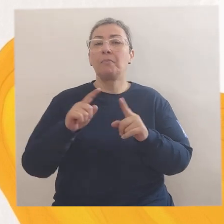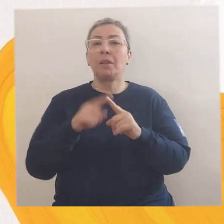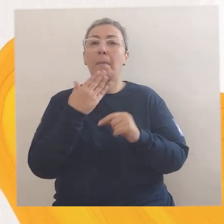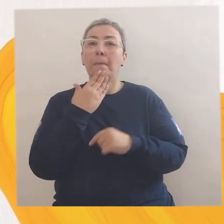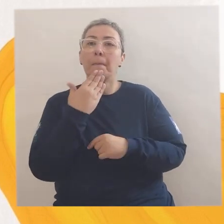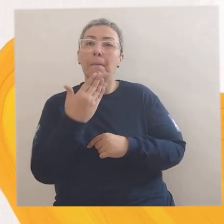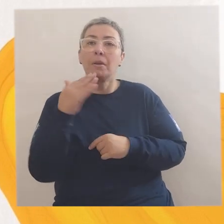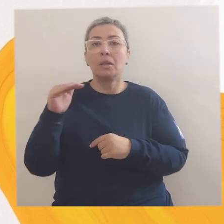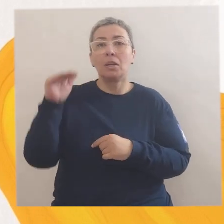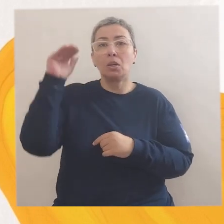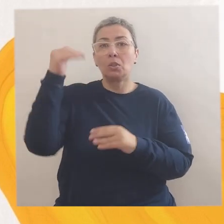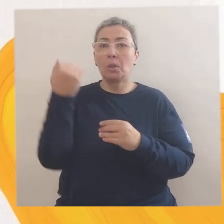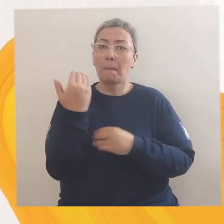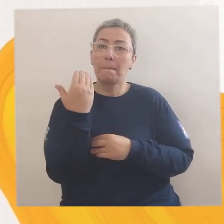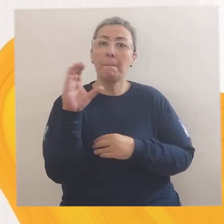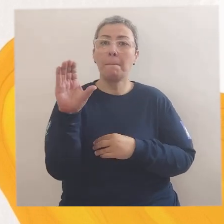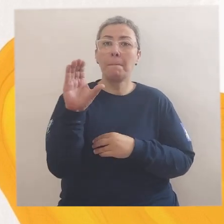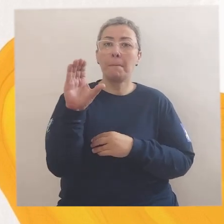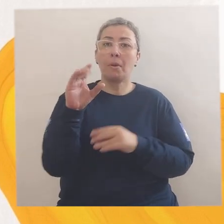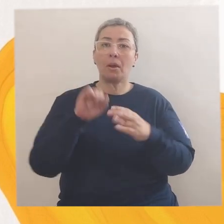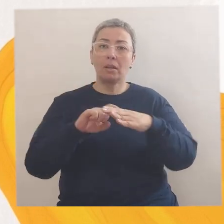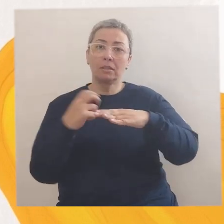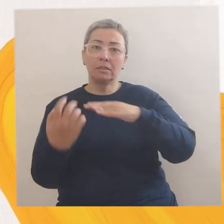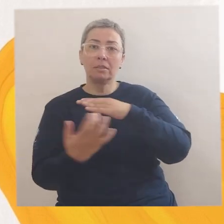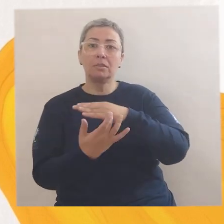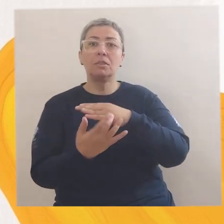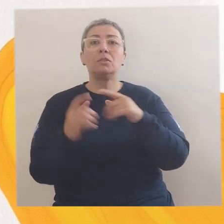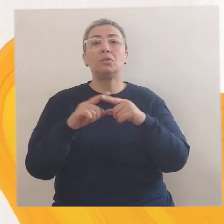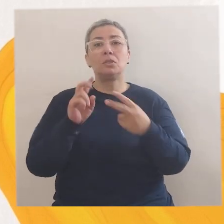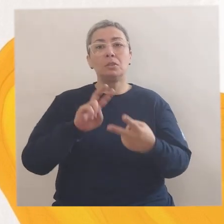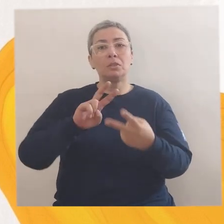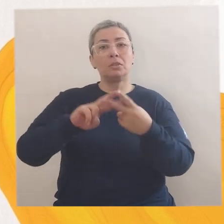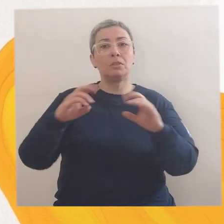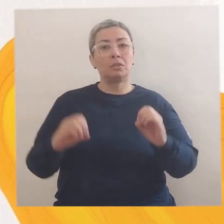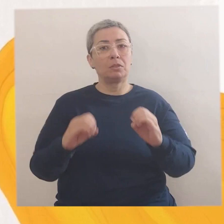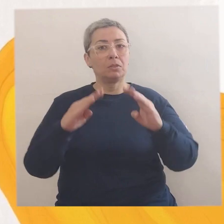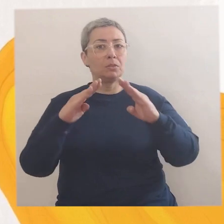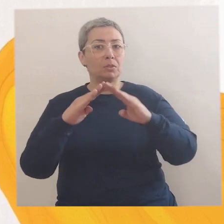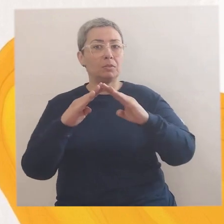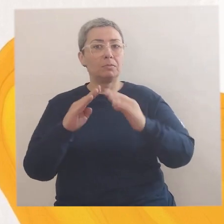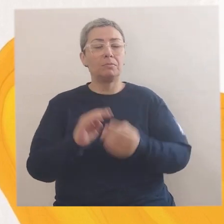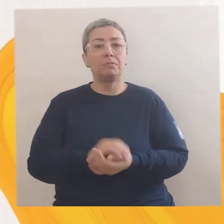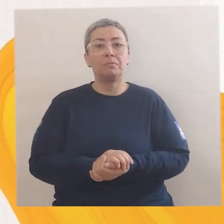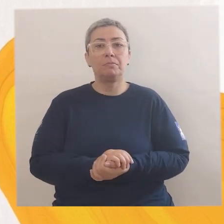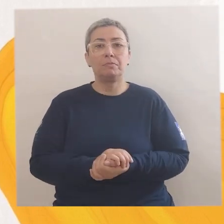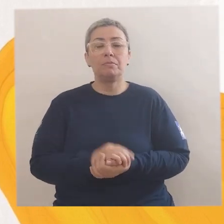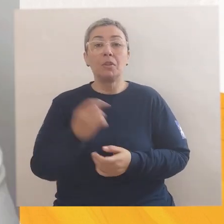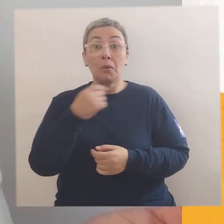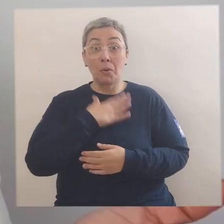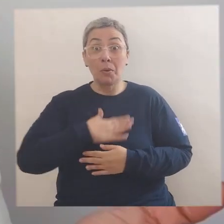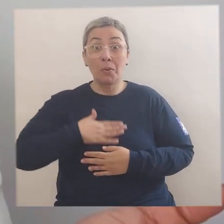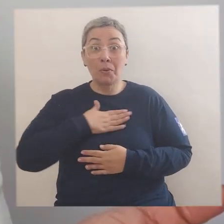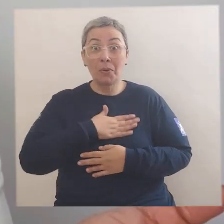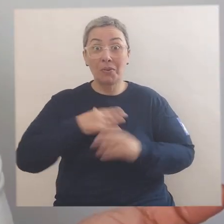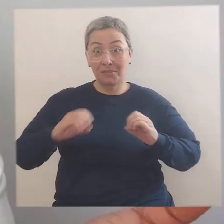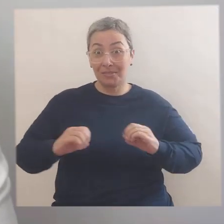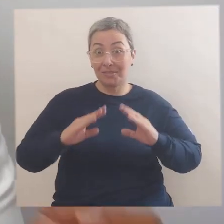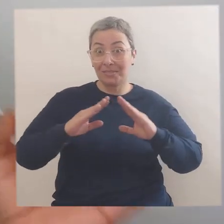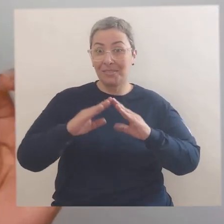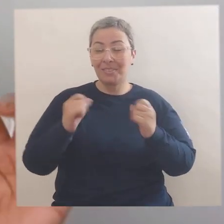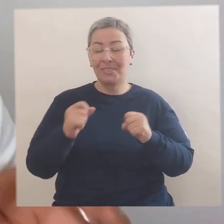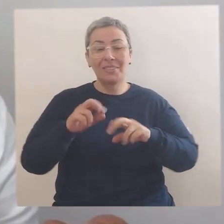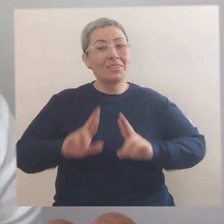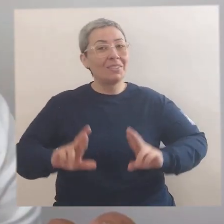Peça para que um adulto poste nas redes sociais com a hashtag Saberes em Casa. Você gostou desse programa?